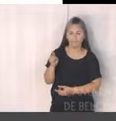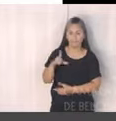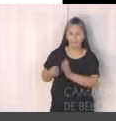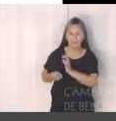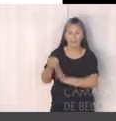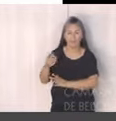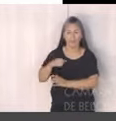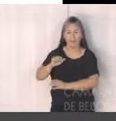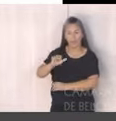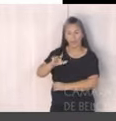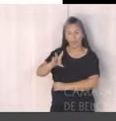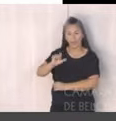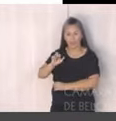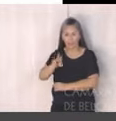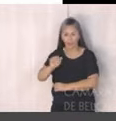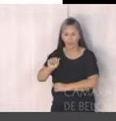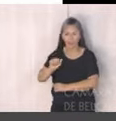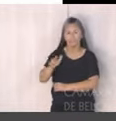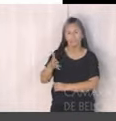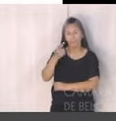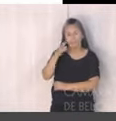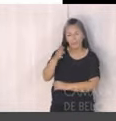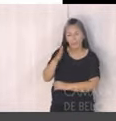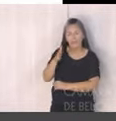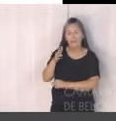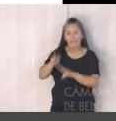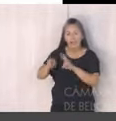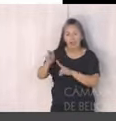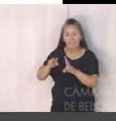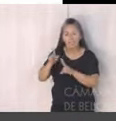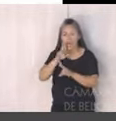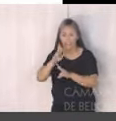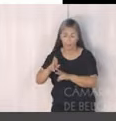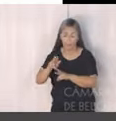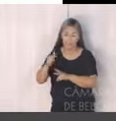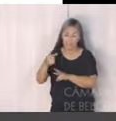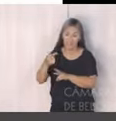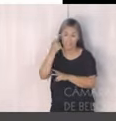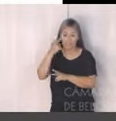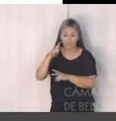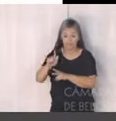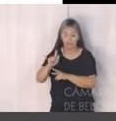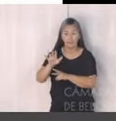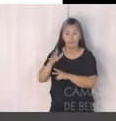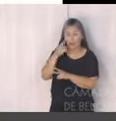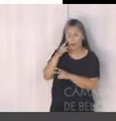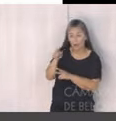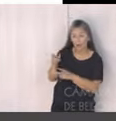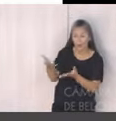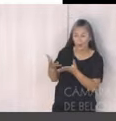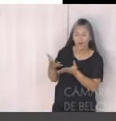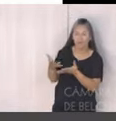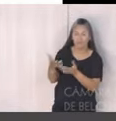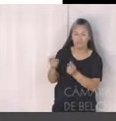interface, analisados no período de até 7 dias. Hoje, esse número está em 48,3% e